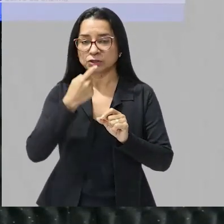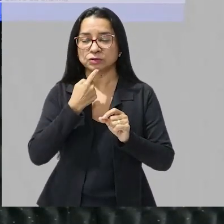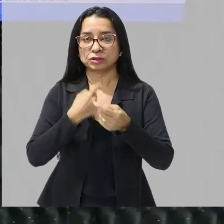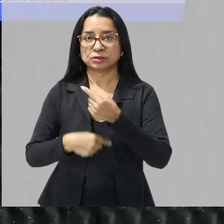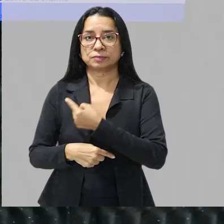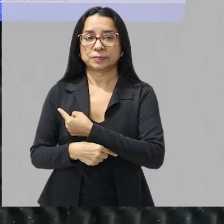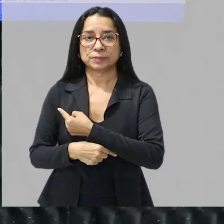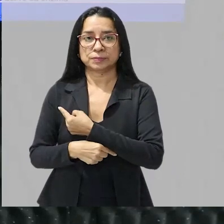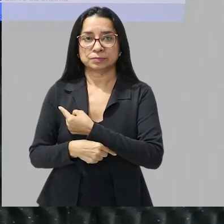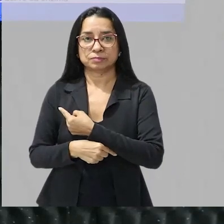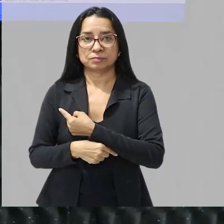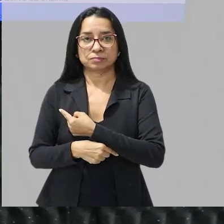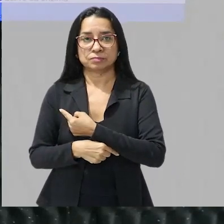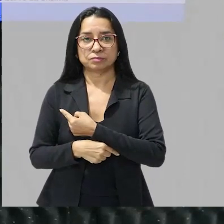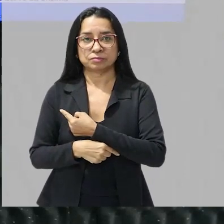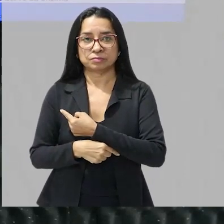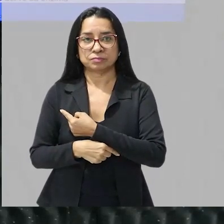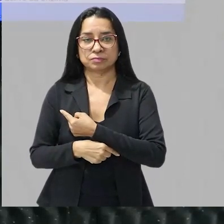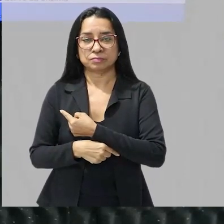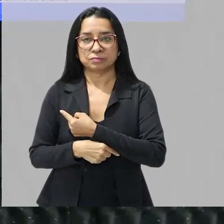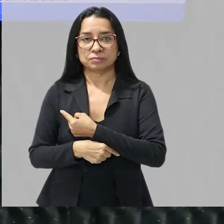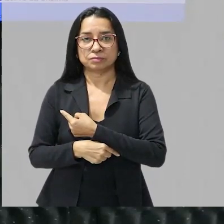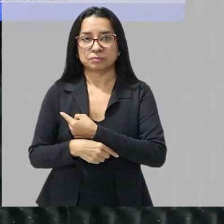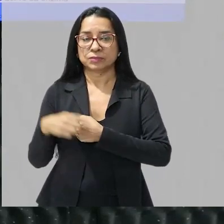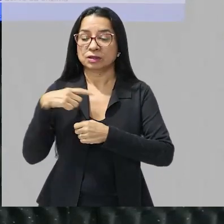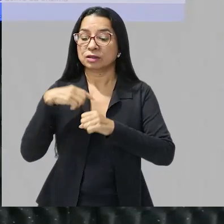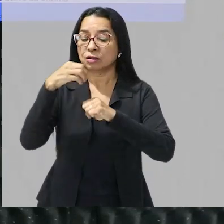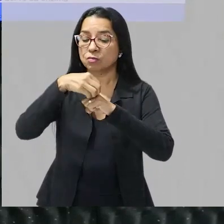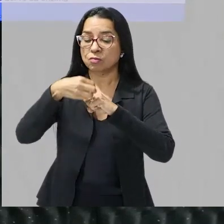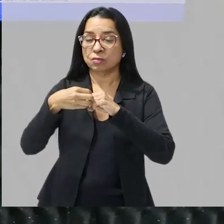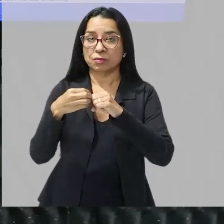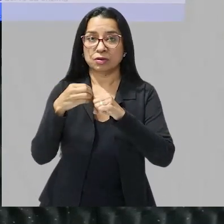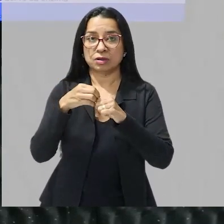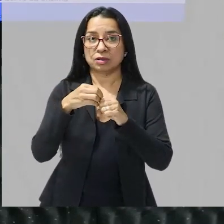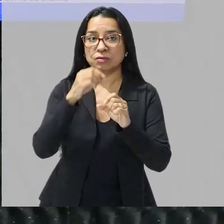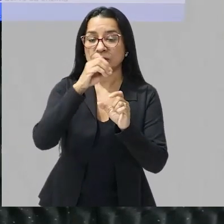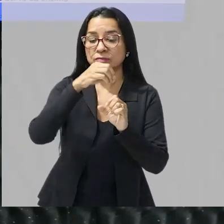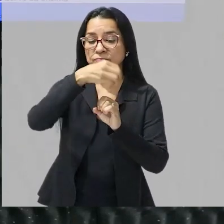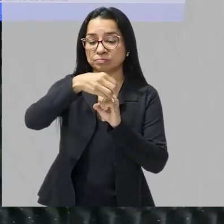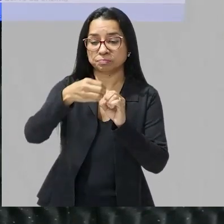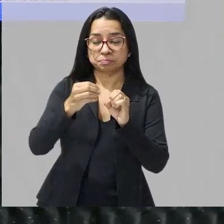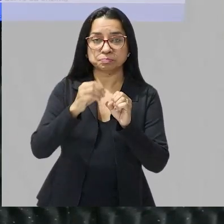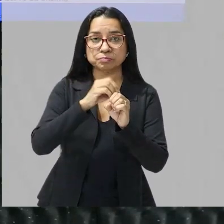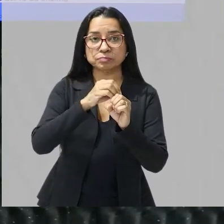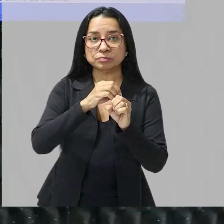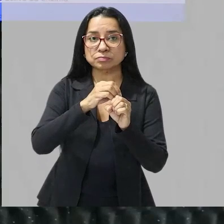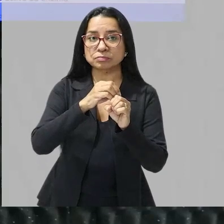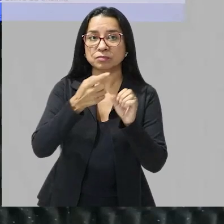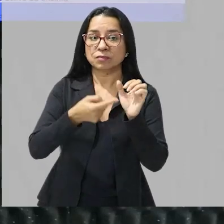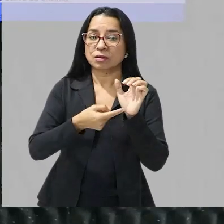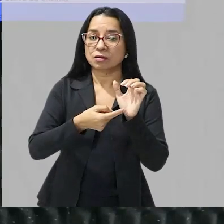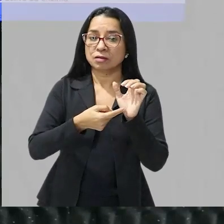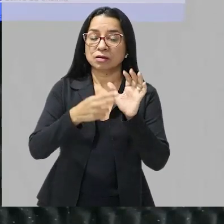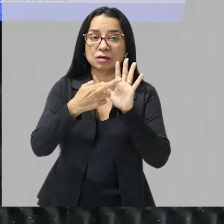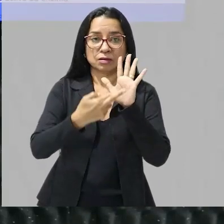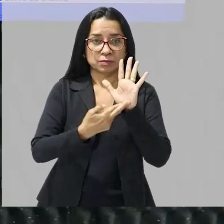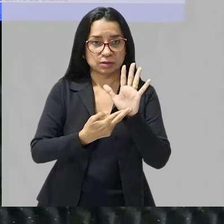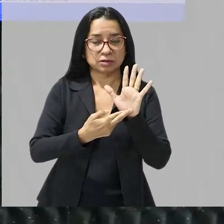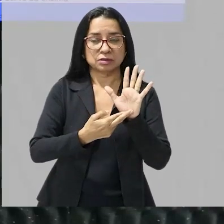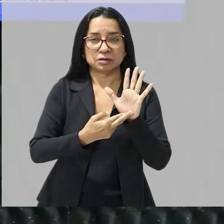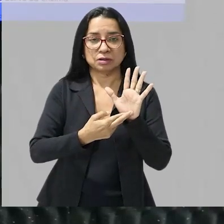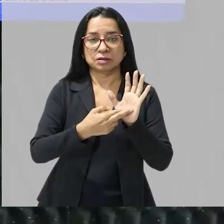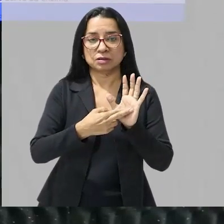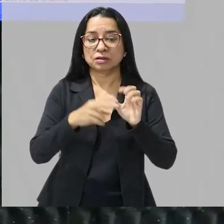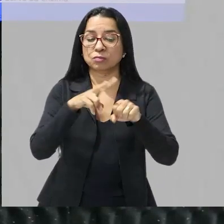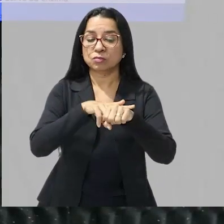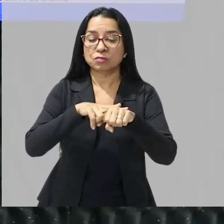para ficar mais claro eu tenho aqui uma molécula tá? essa molécula que está representada por essas duas figuras em verde